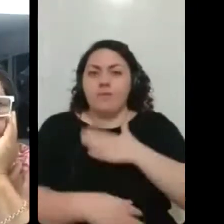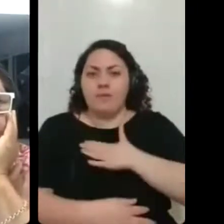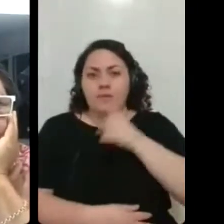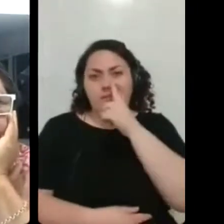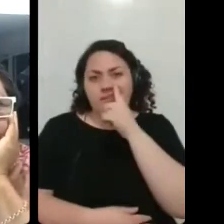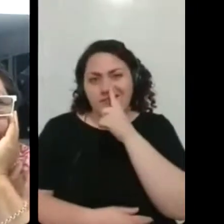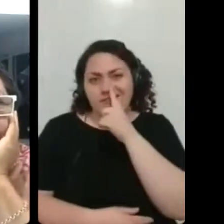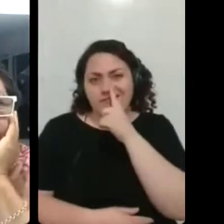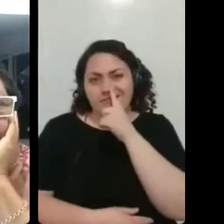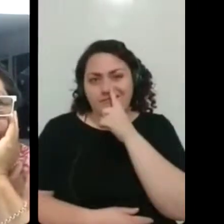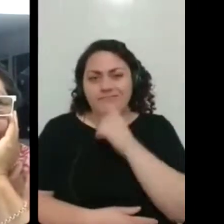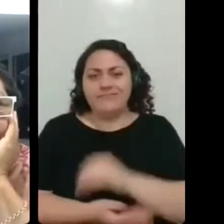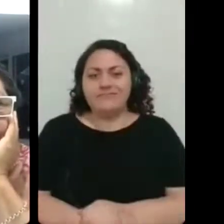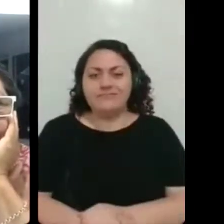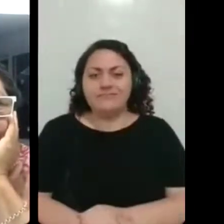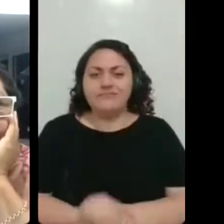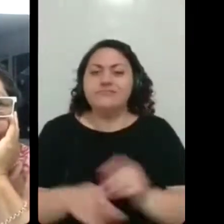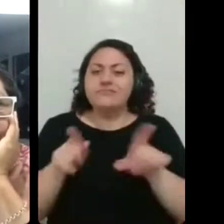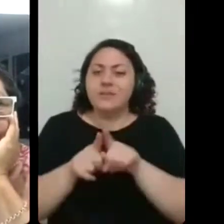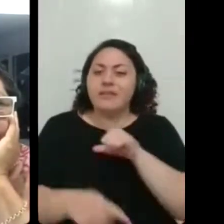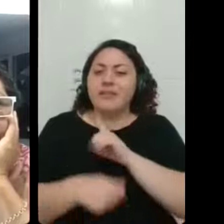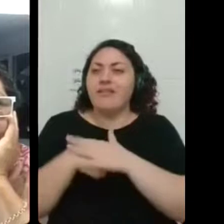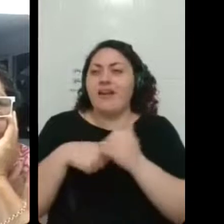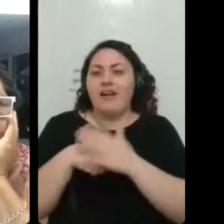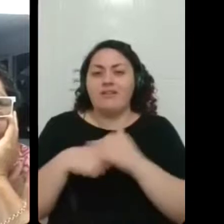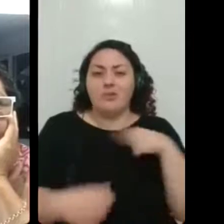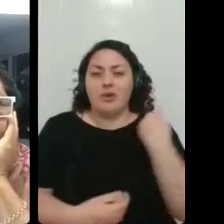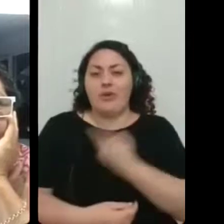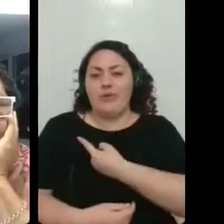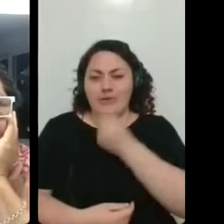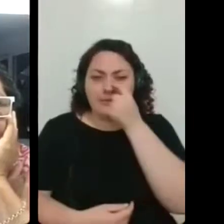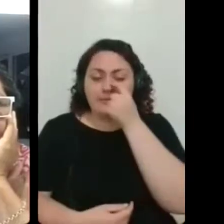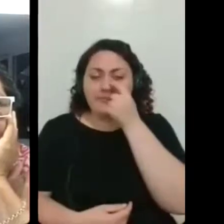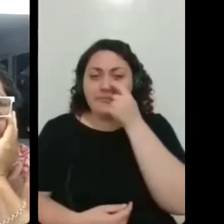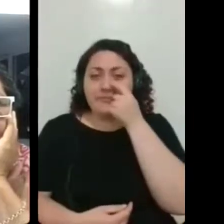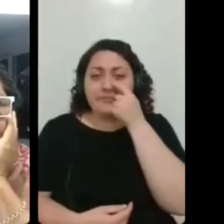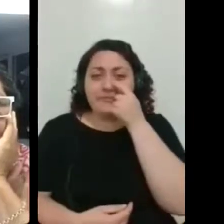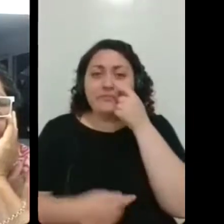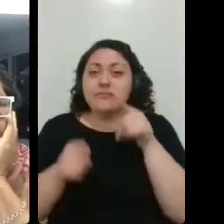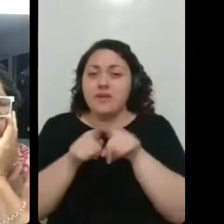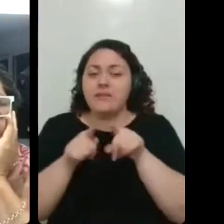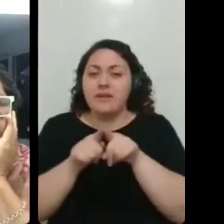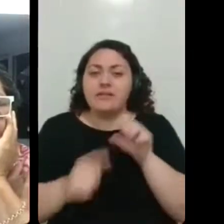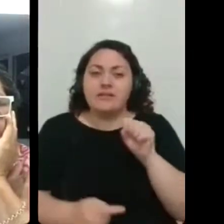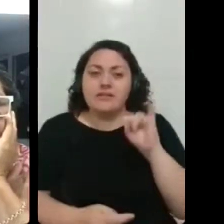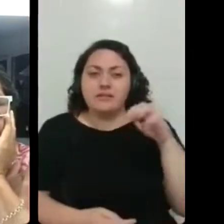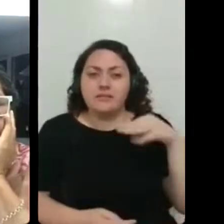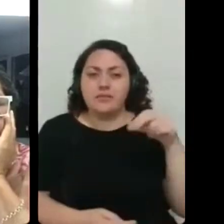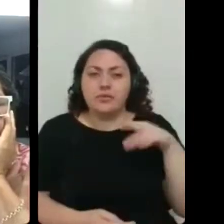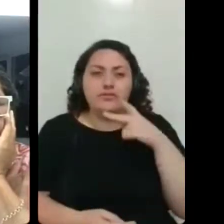O quanto tinham carinho pela gente e essa coisa que Simone falou também de ah, tu fez eu rezar.